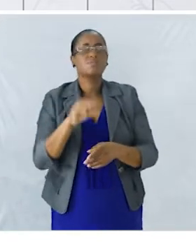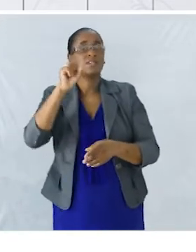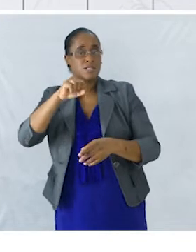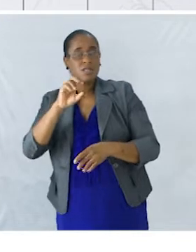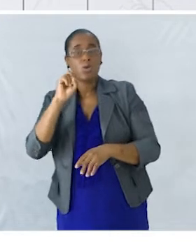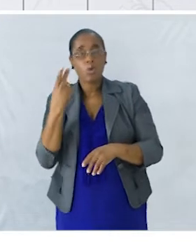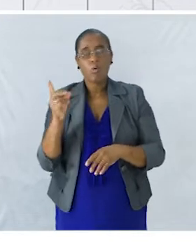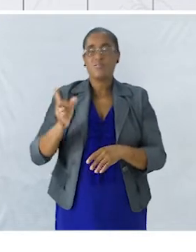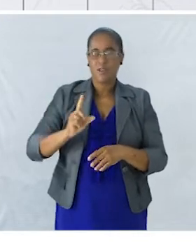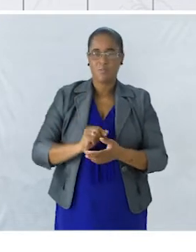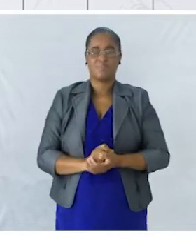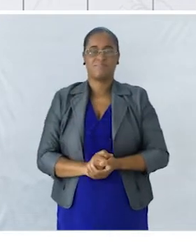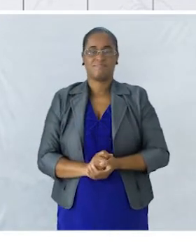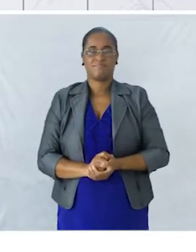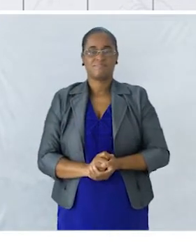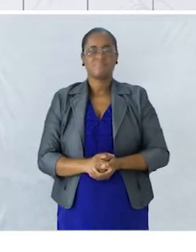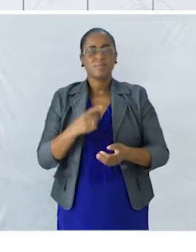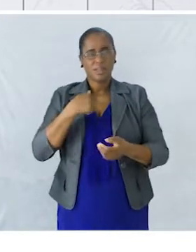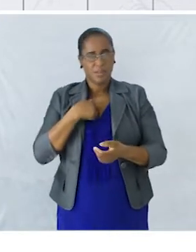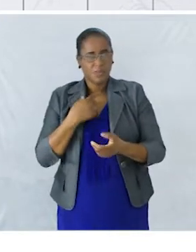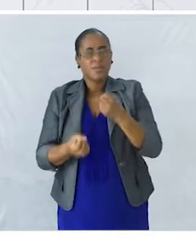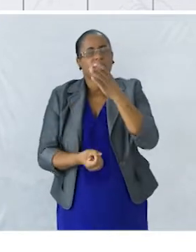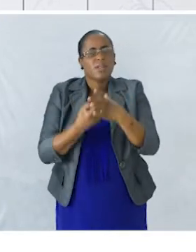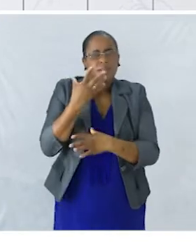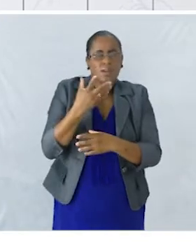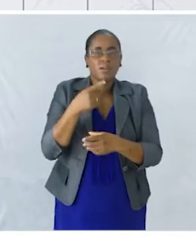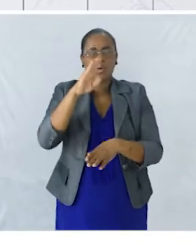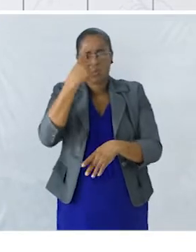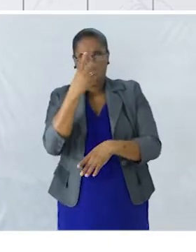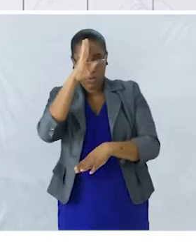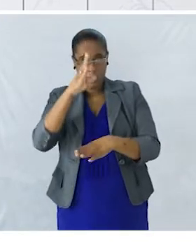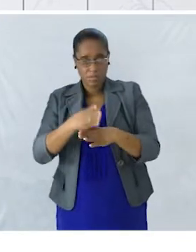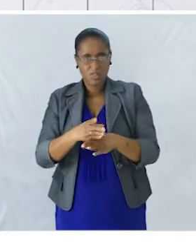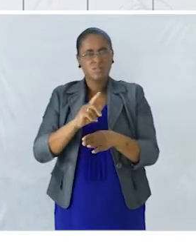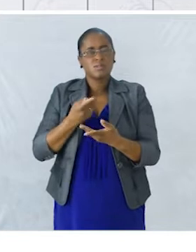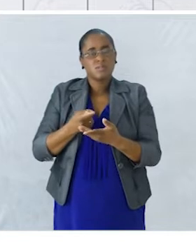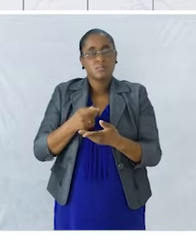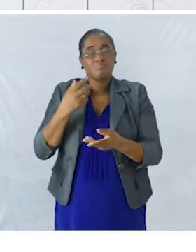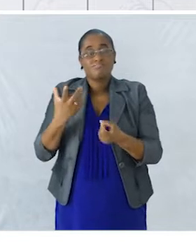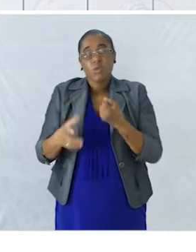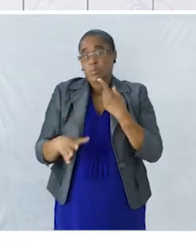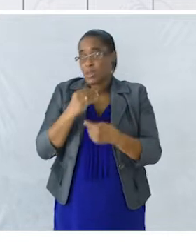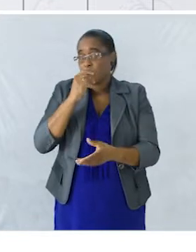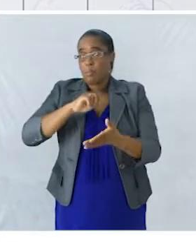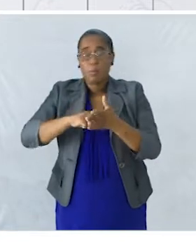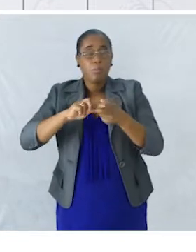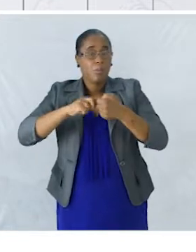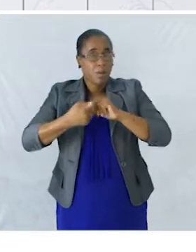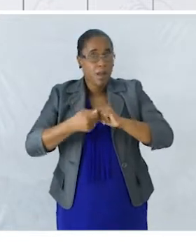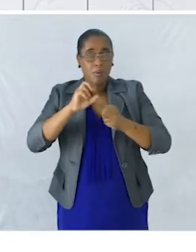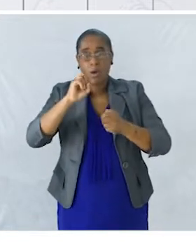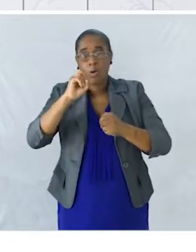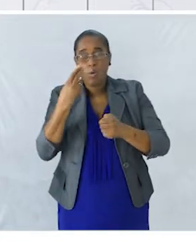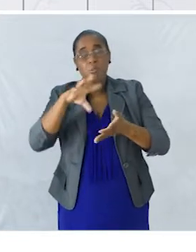acontecimento Desculpem Criei um acontecimento Que causou um problema Ou uma complicação